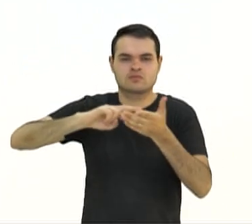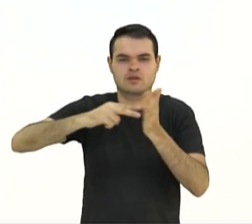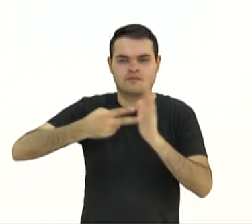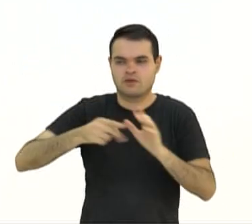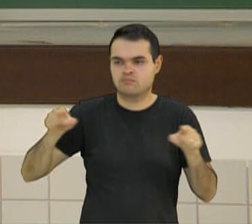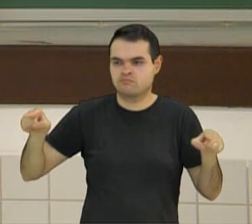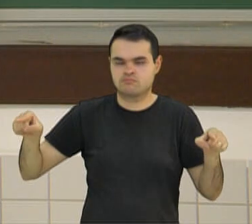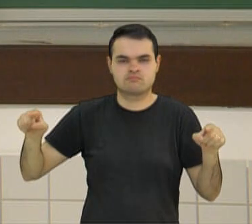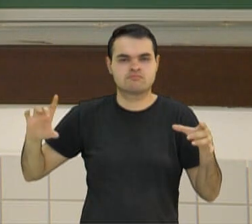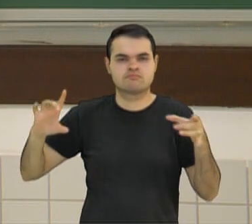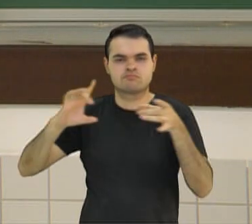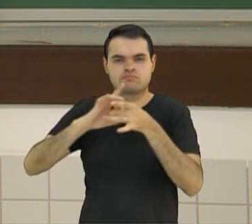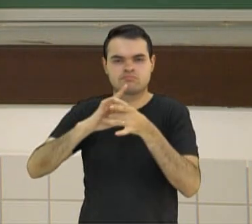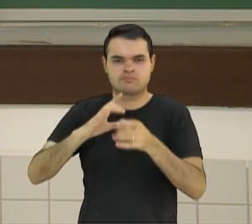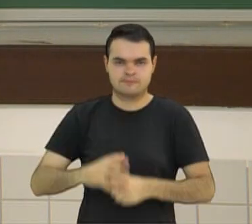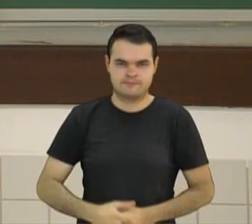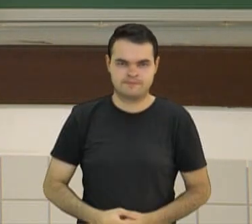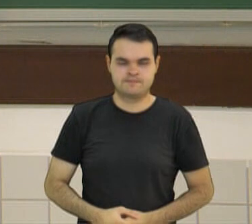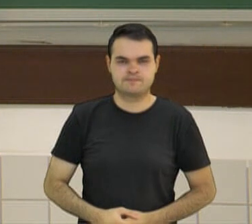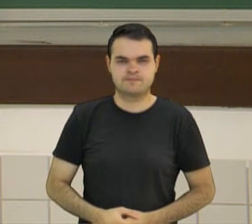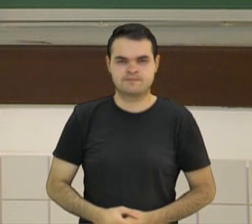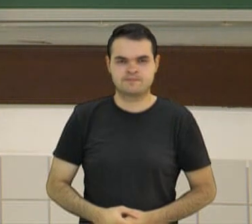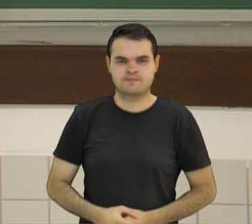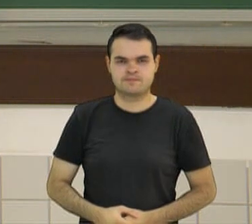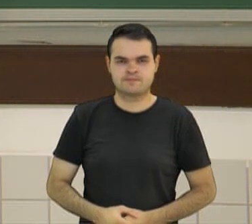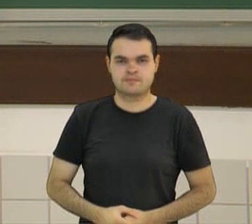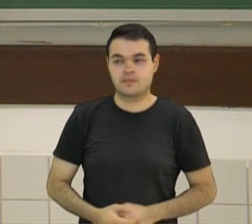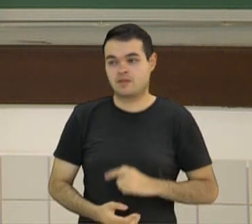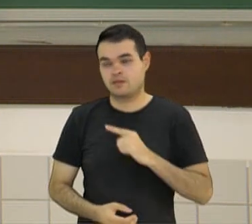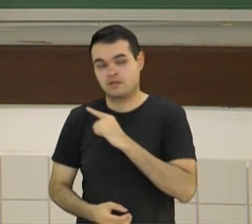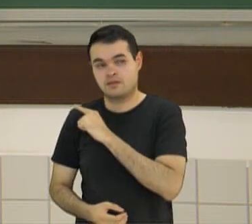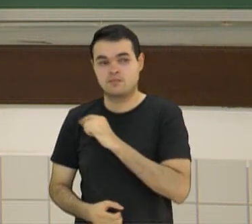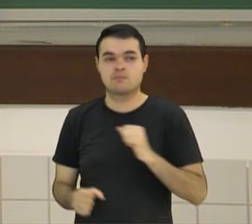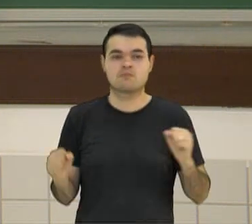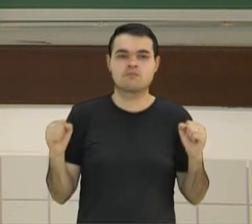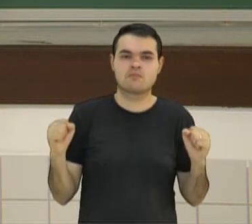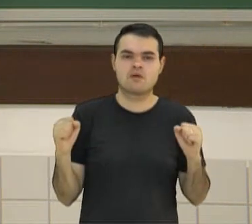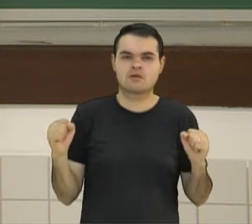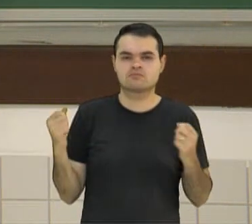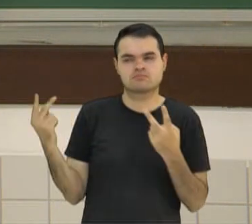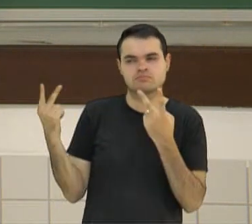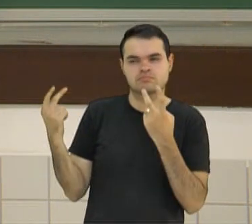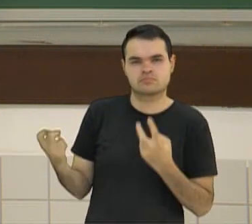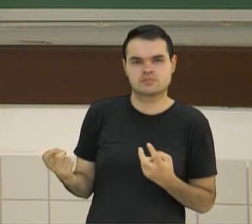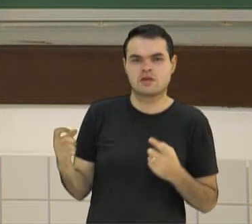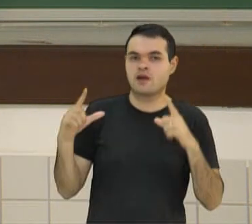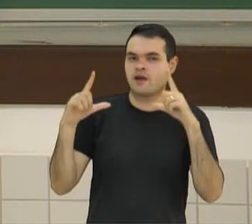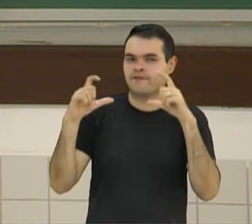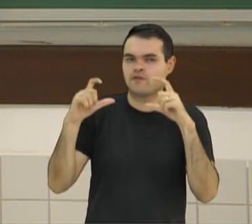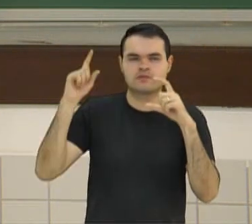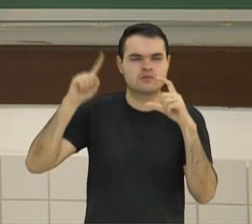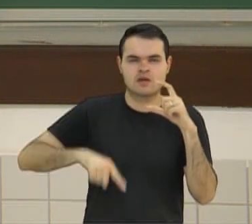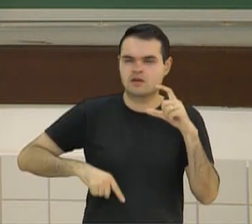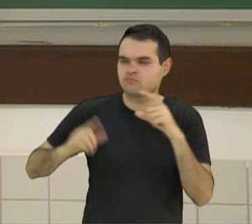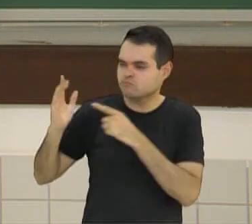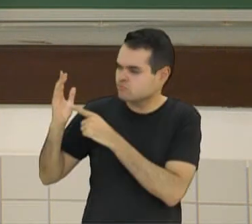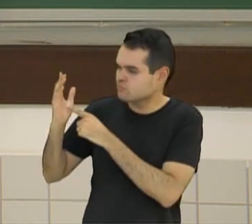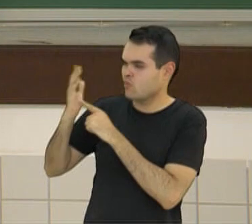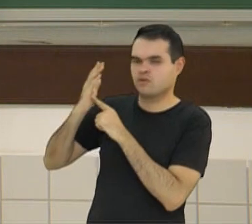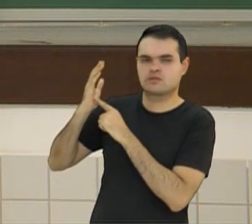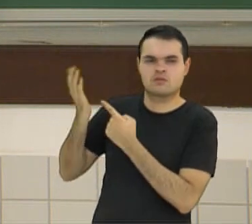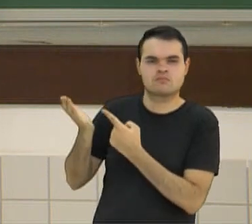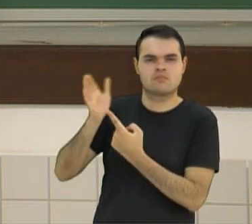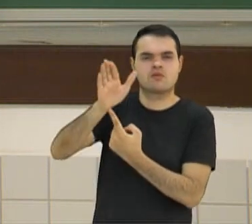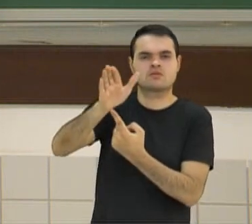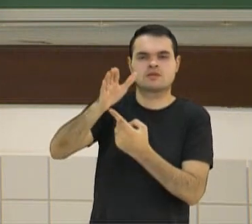que o uso da imagem atribui ao texto. Aqui, você pode reparar que a fotografia, ela nos mostra,